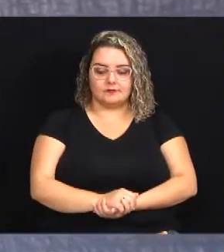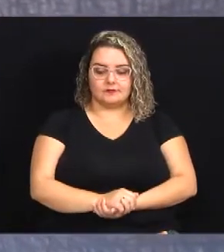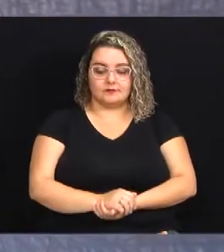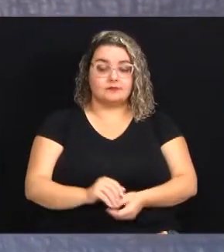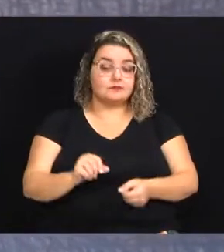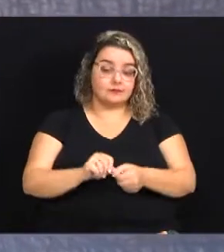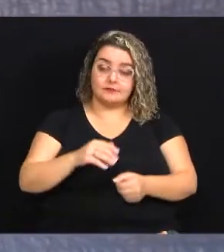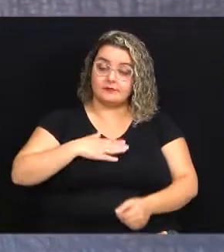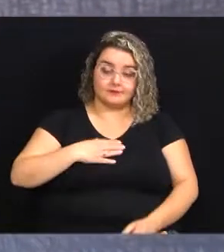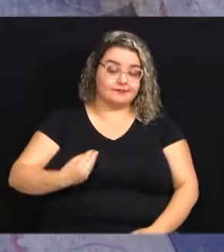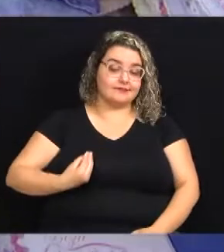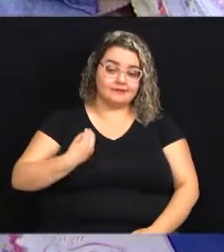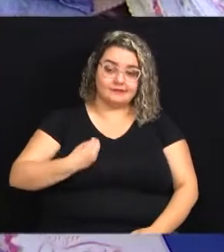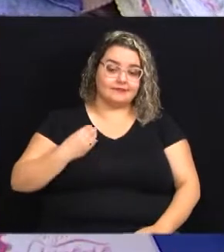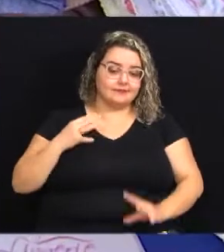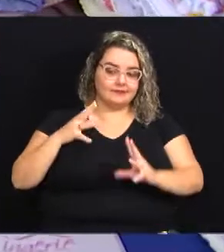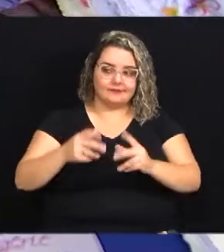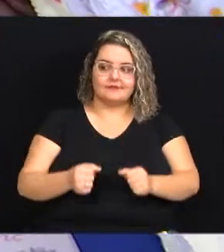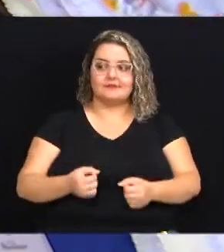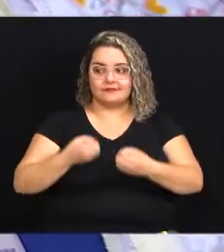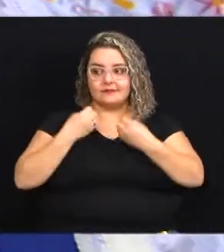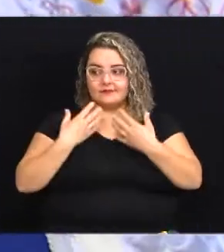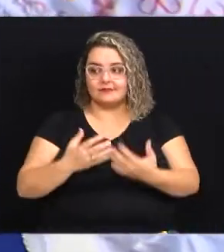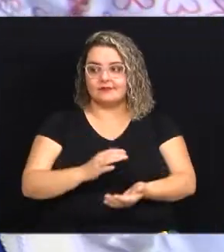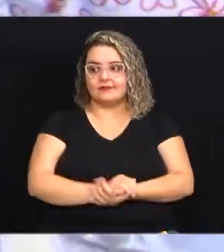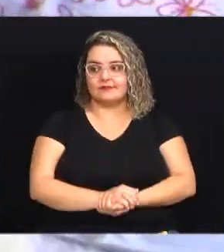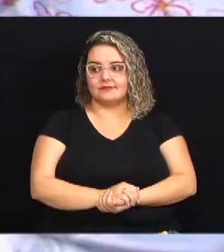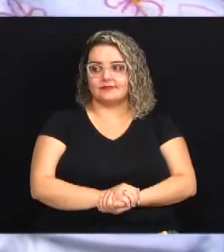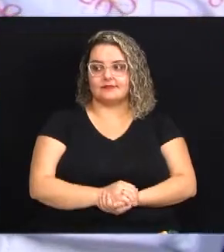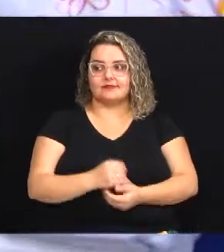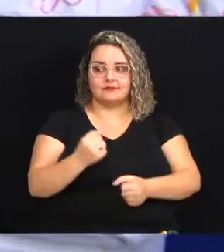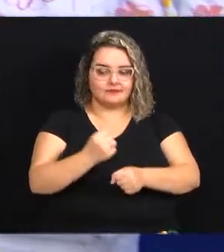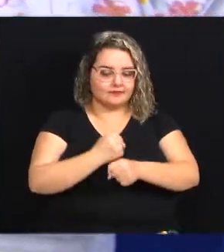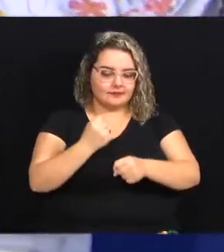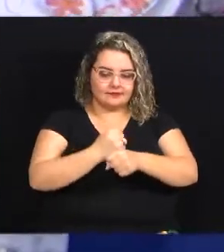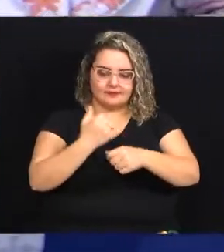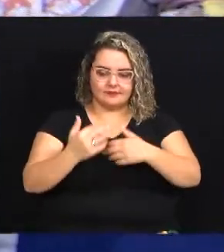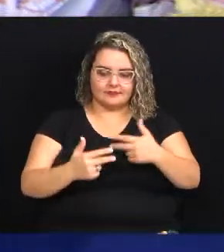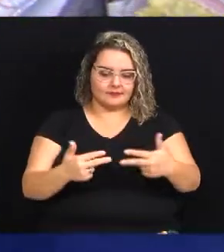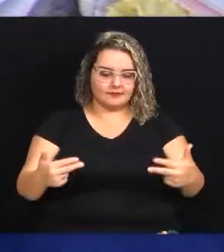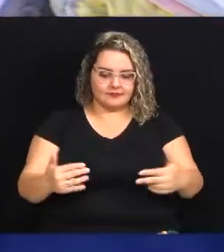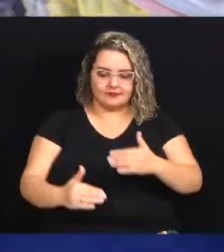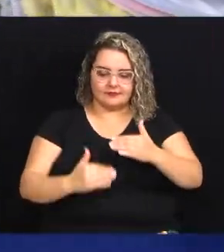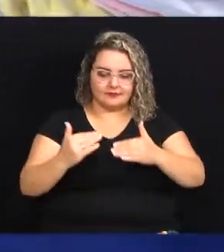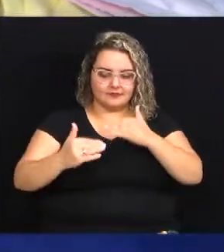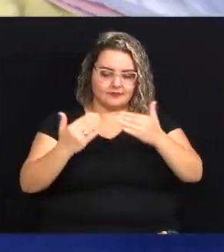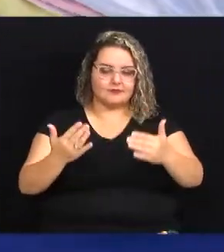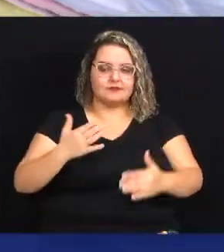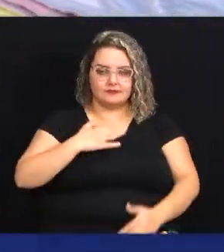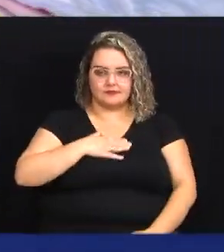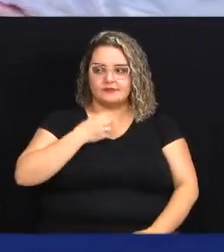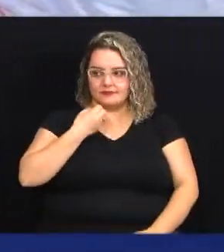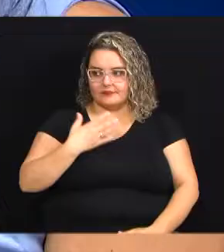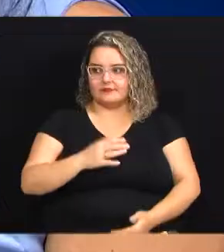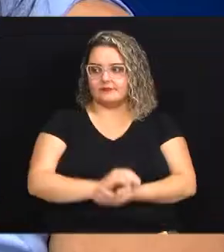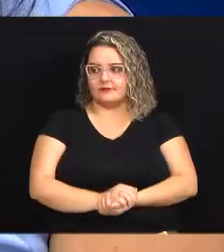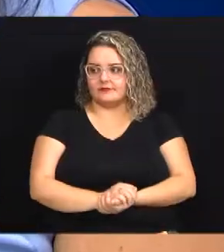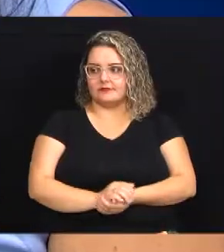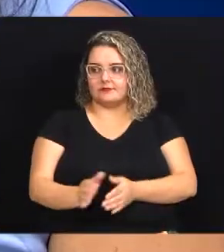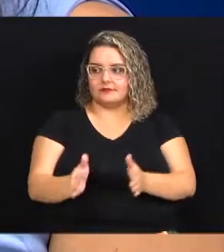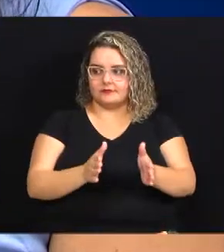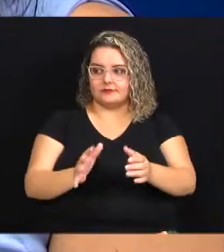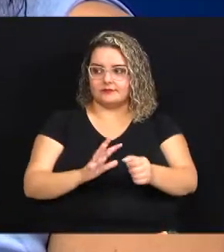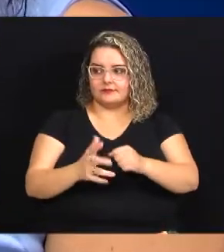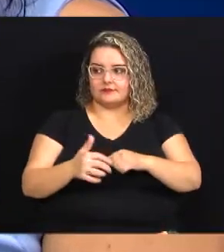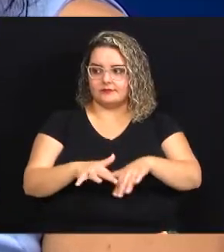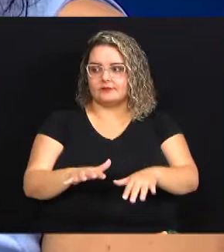eu fiz a minha vida aqui toda foi muito bom construir coisas e foi muito bom para mim durante